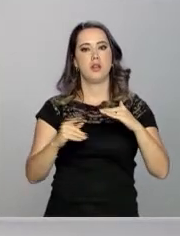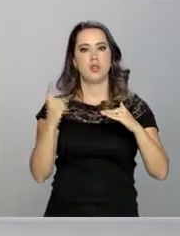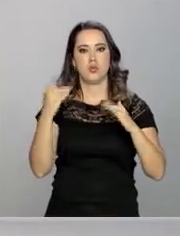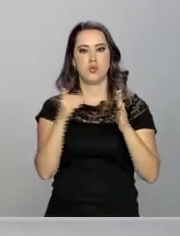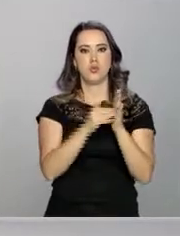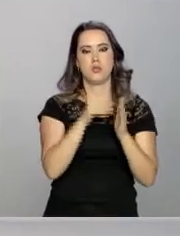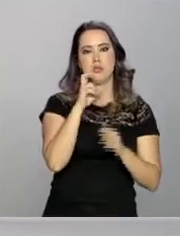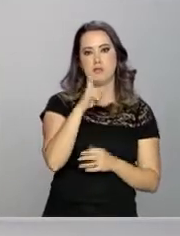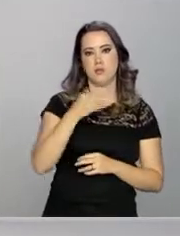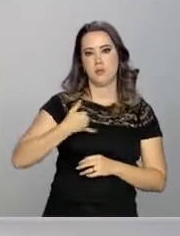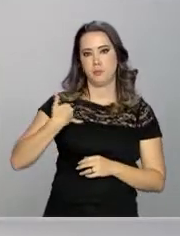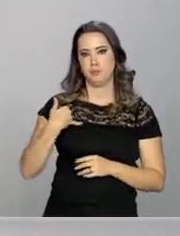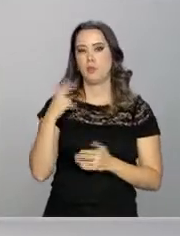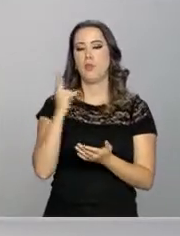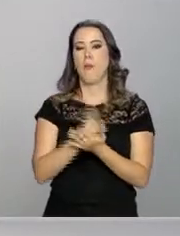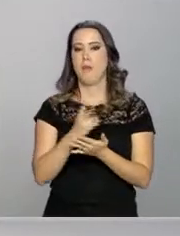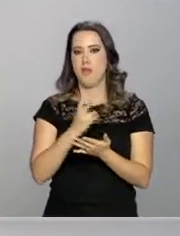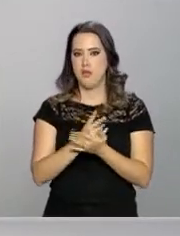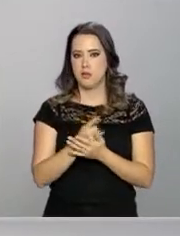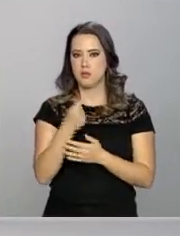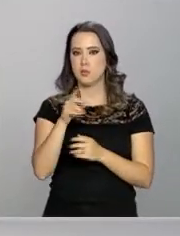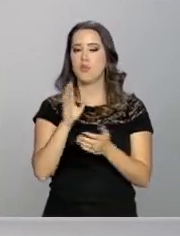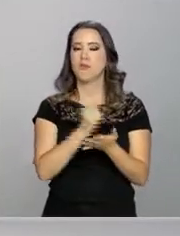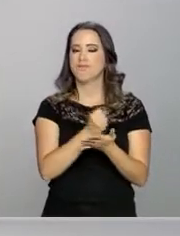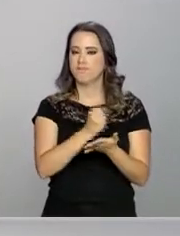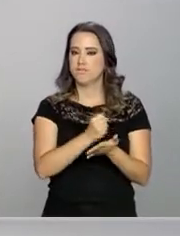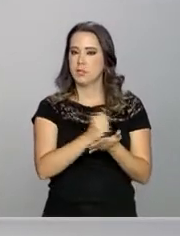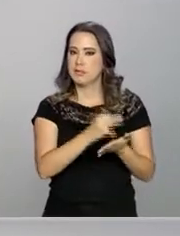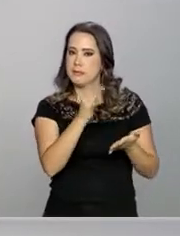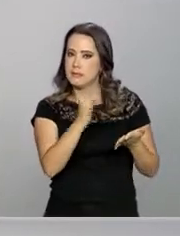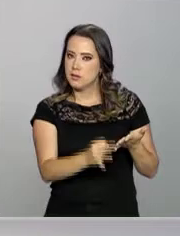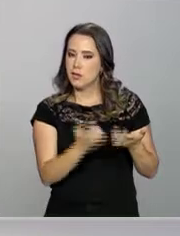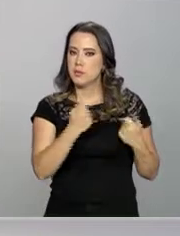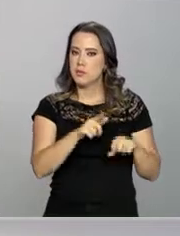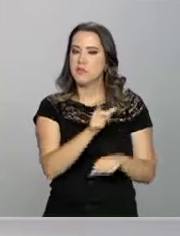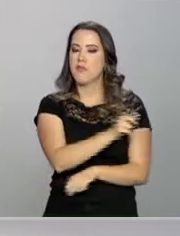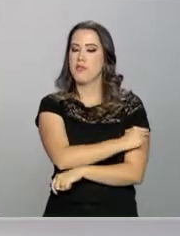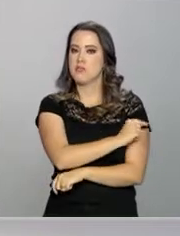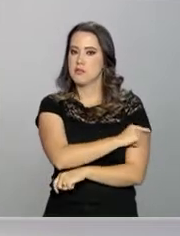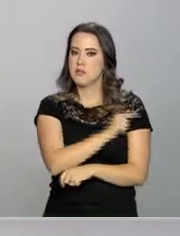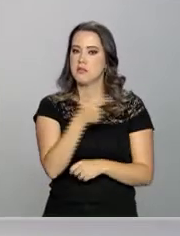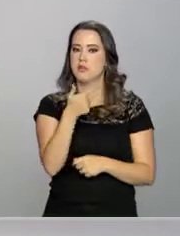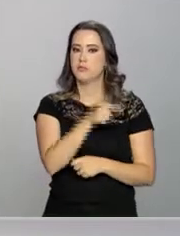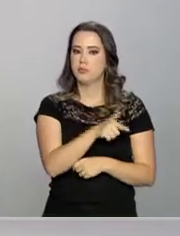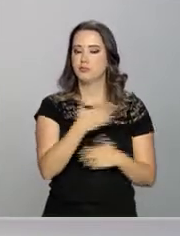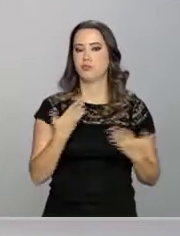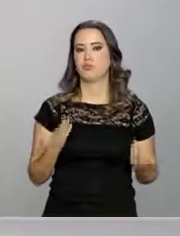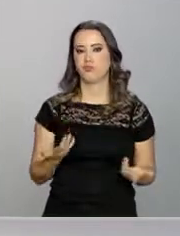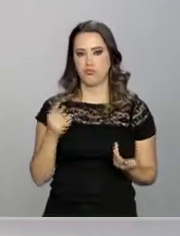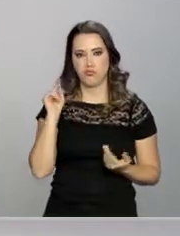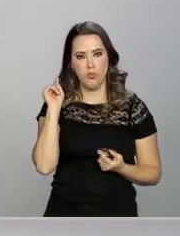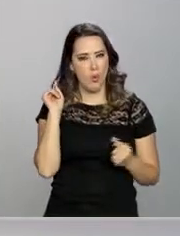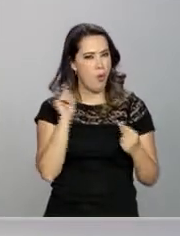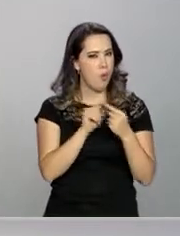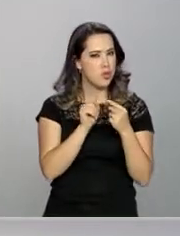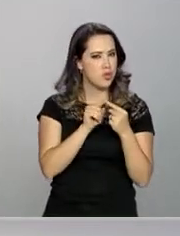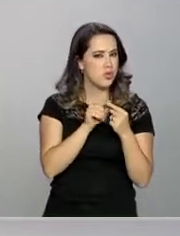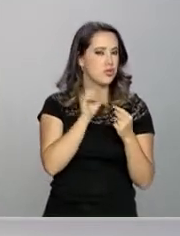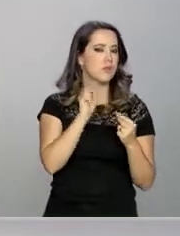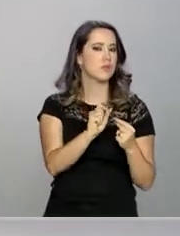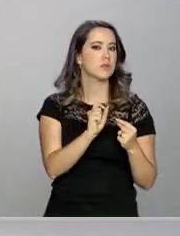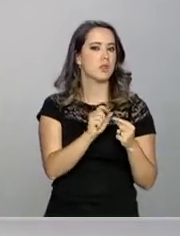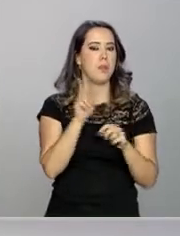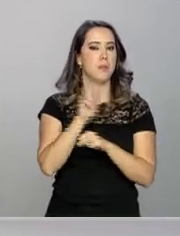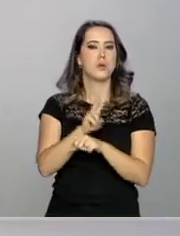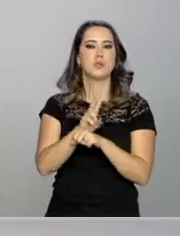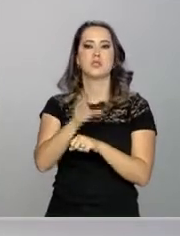a 5 anos. Mesmo quem está com a carteirinha em dia, tem que tomar uma dose de reforço das vacinas. O objetivo do governo é